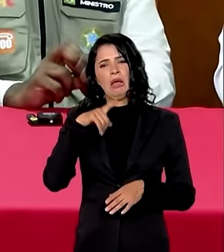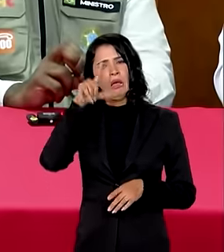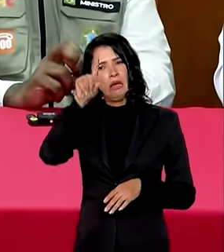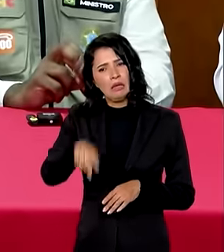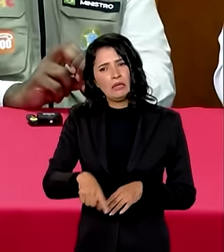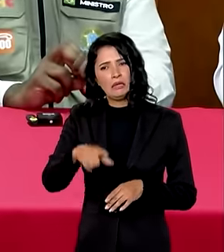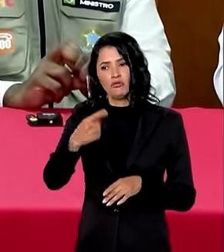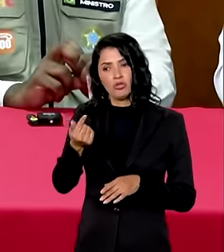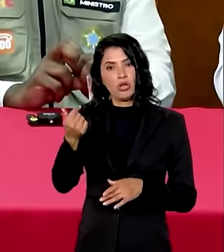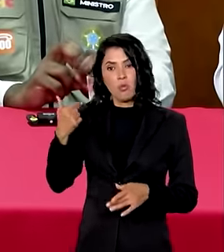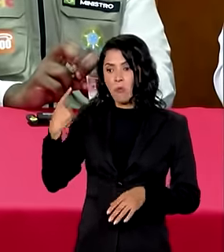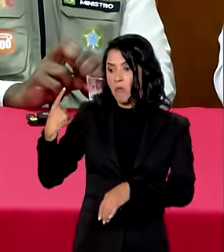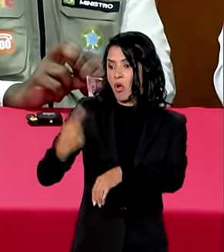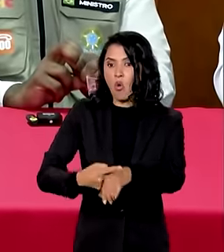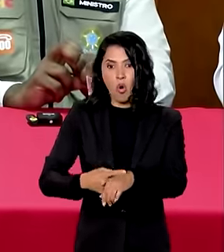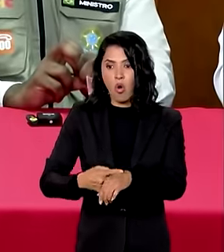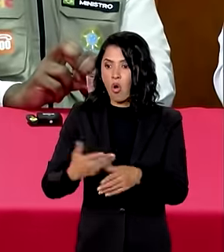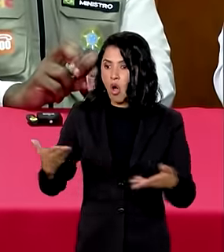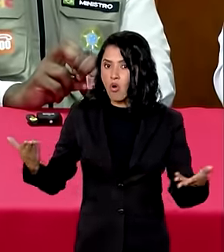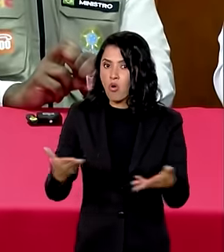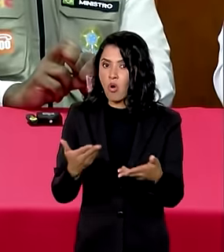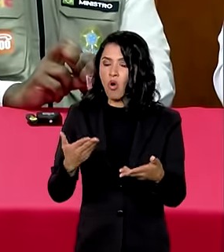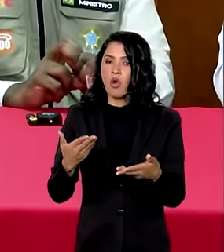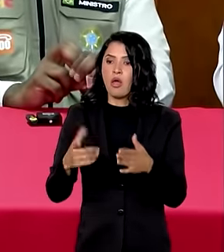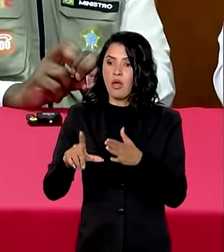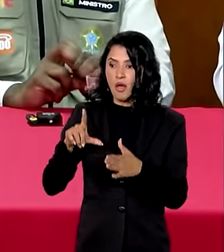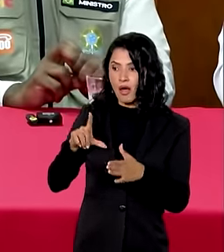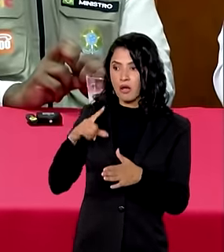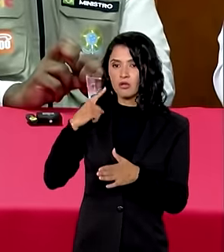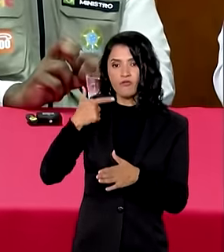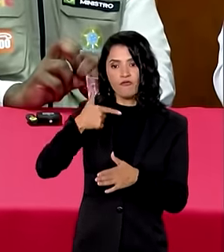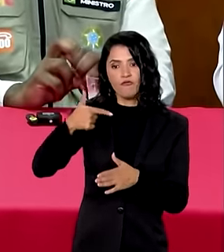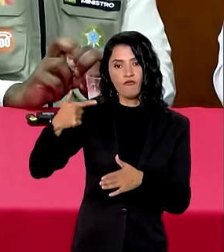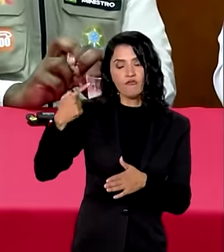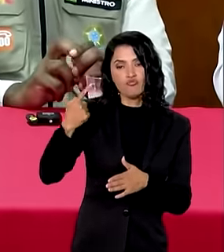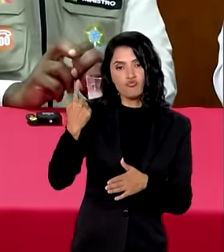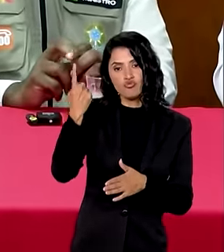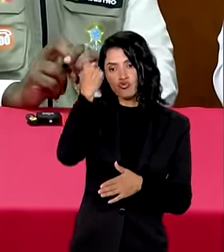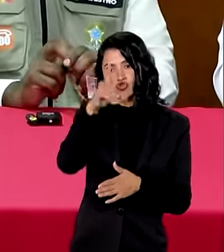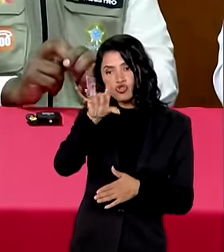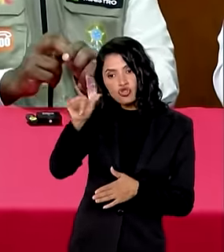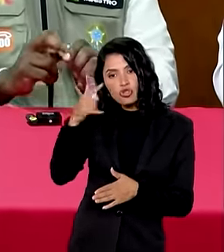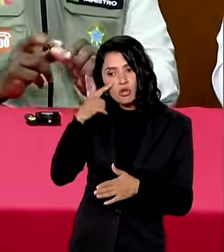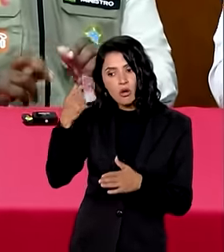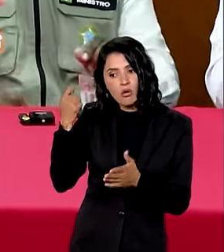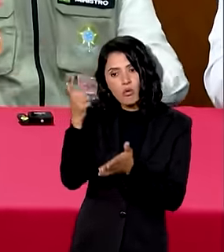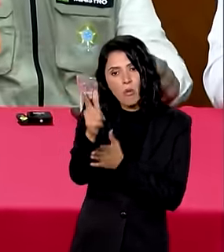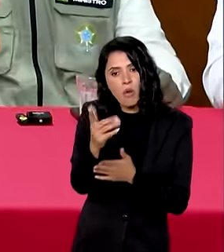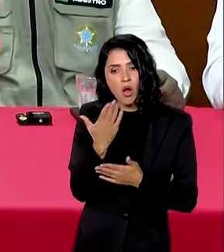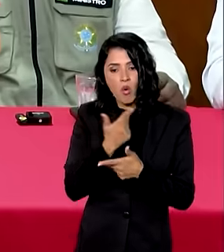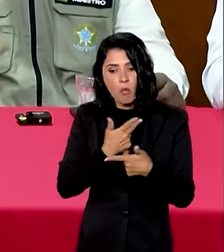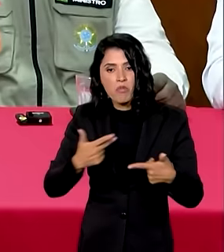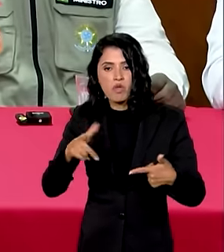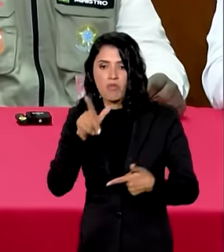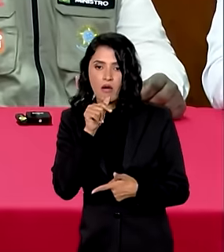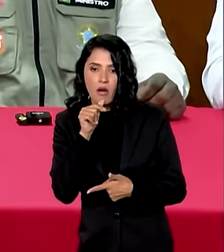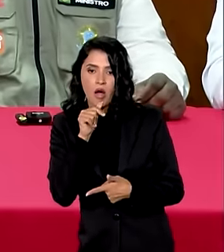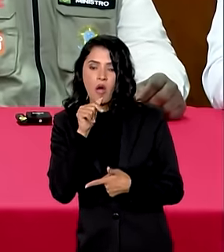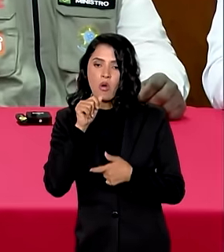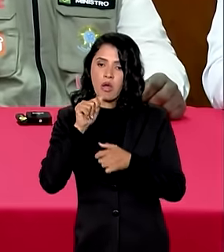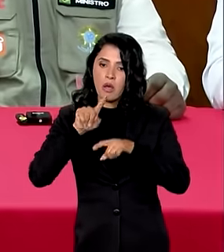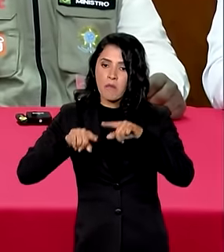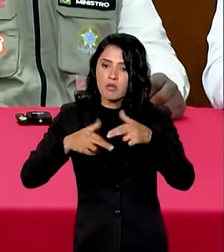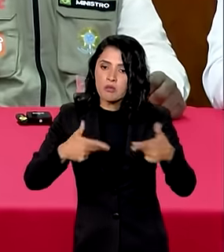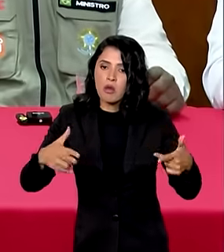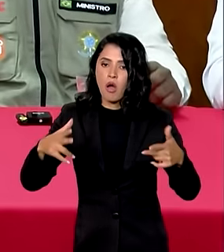menos de 24 horas para comprar água comida material de limpeza material de higiene quando